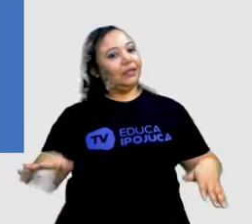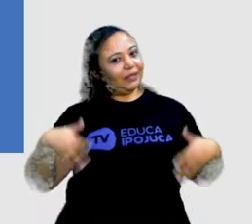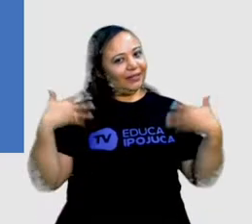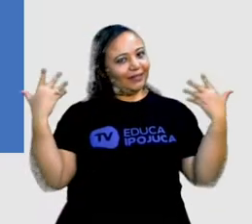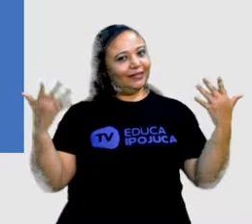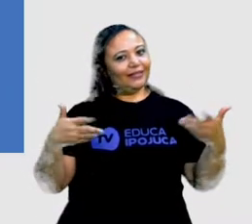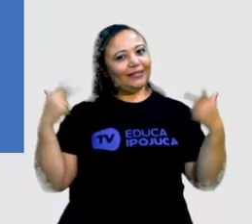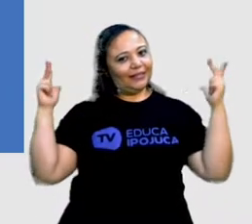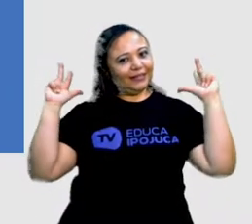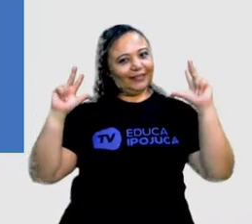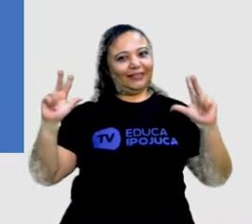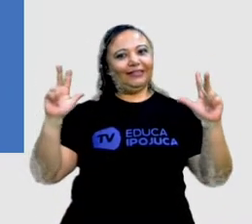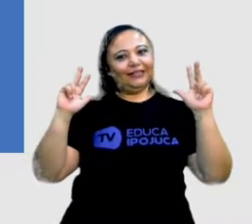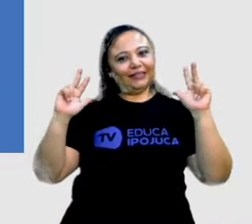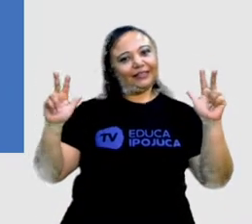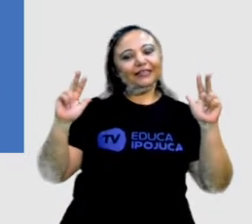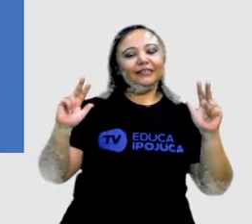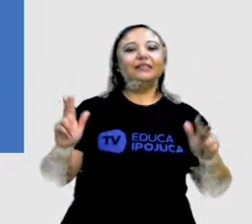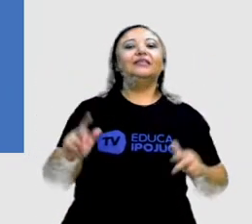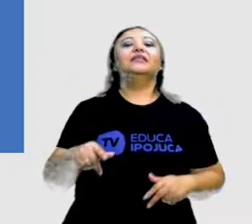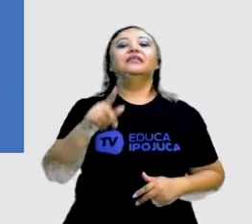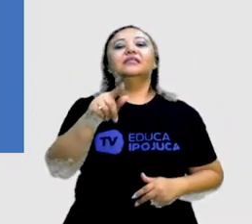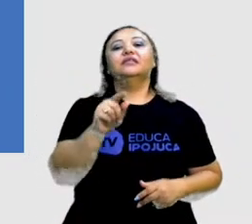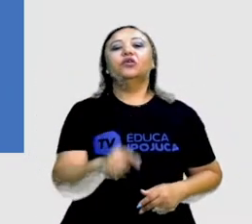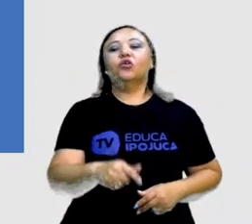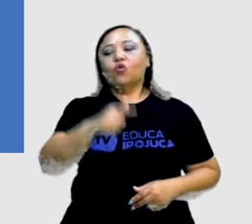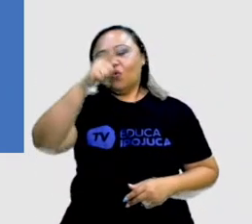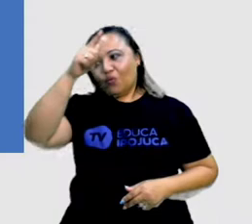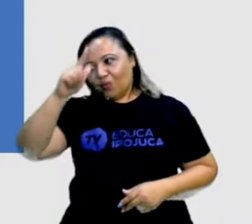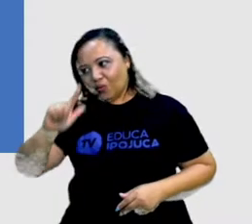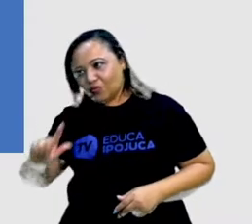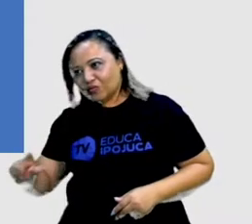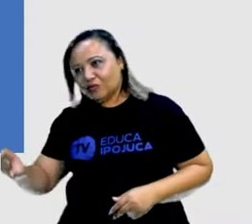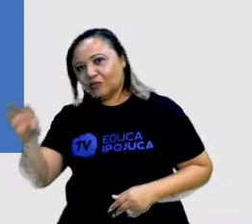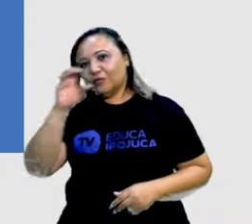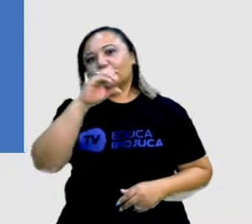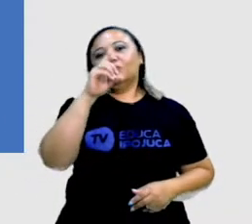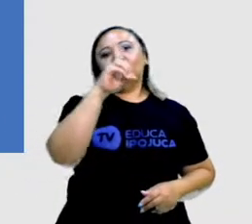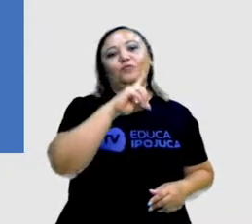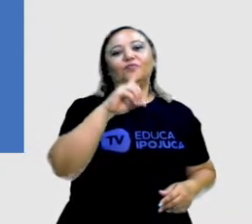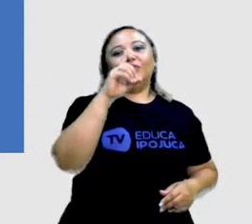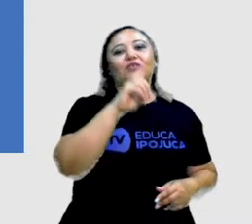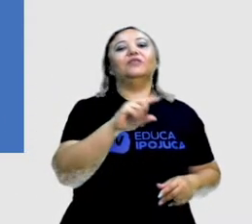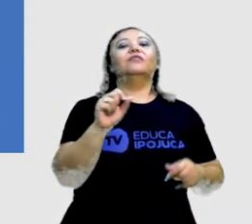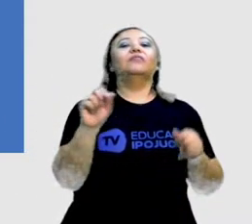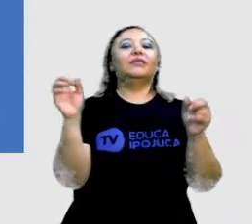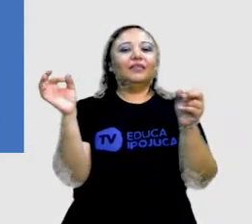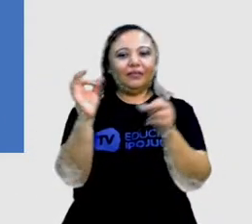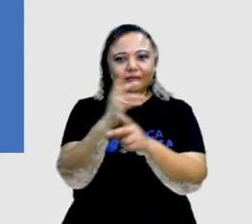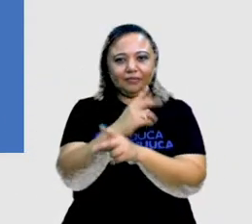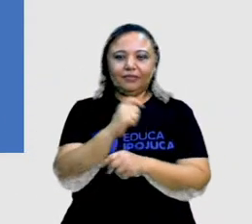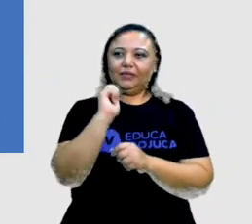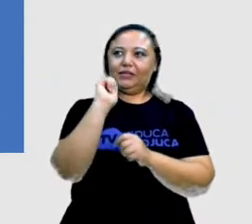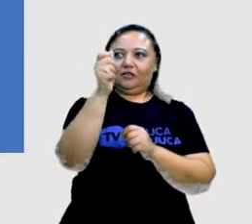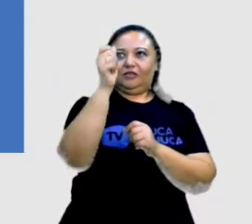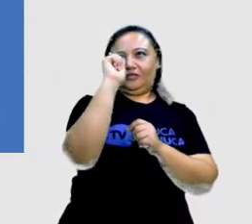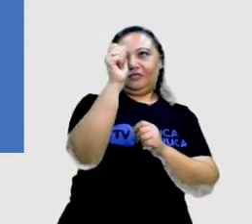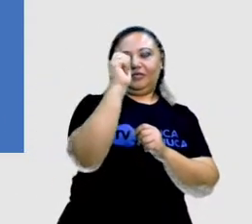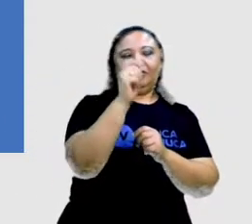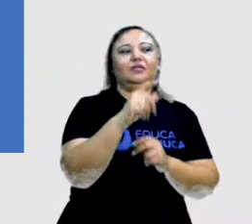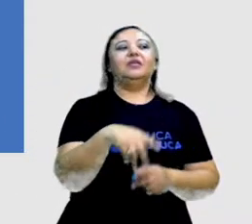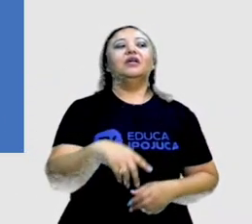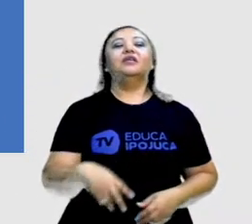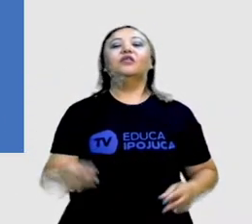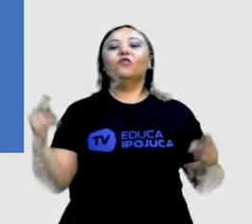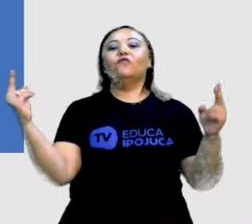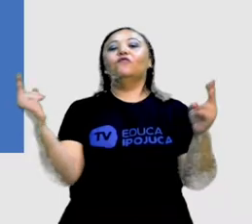Foi preciso mais um domingo para o término das pipas. E o tão esperado dia de vento apareceu, afinal, munido